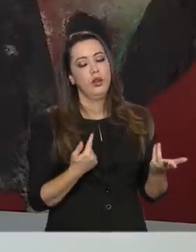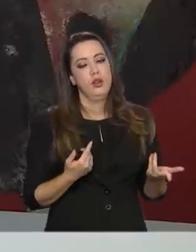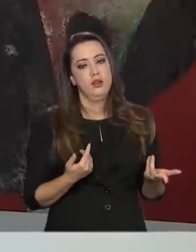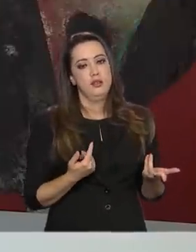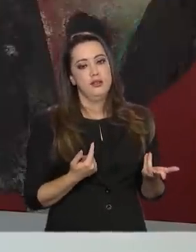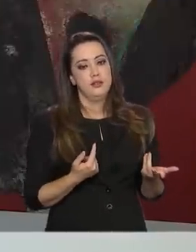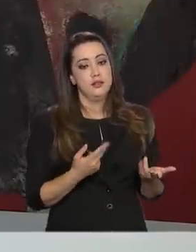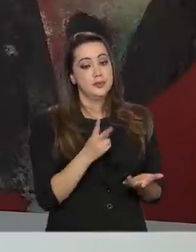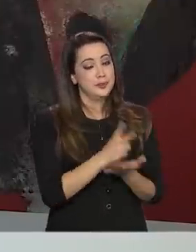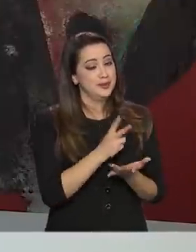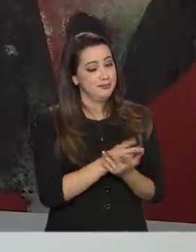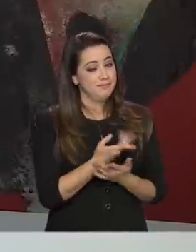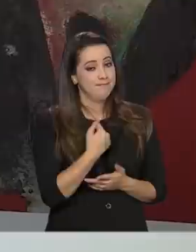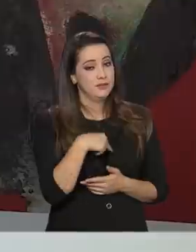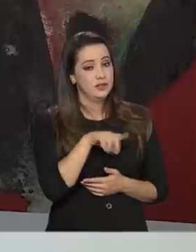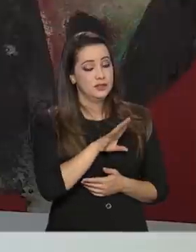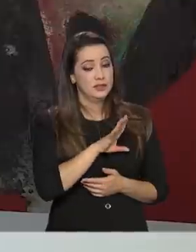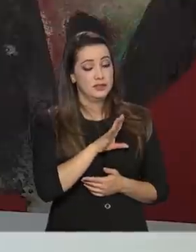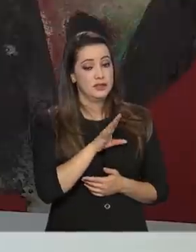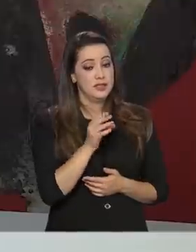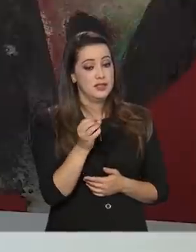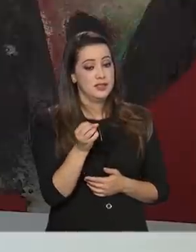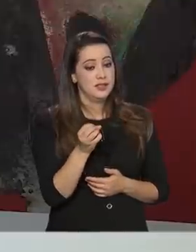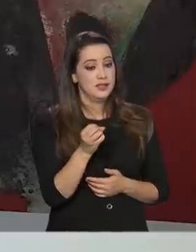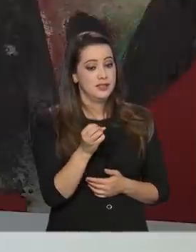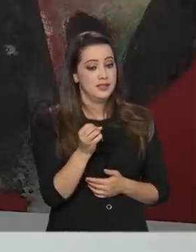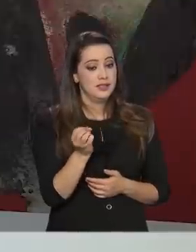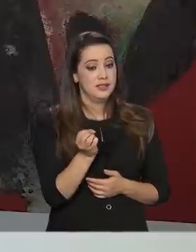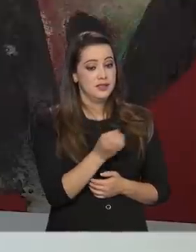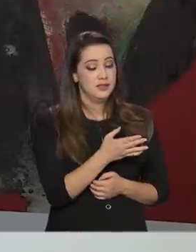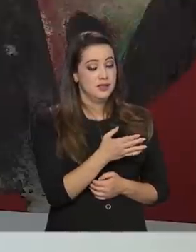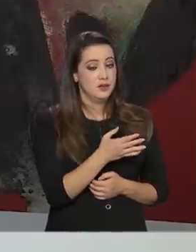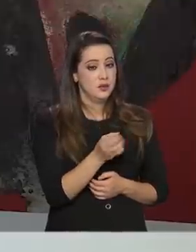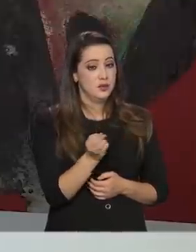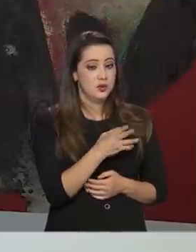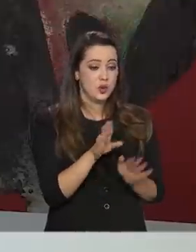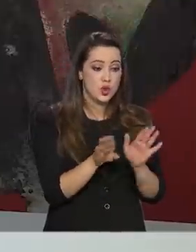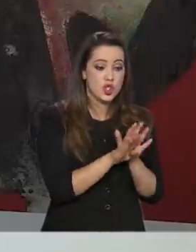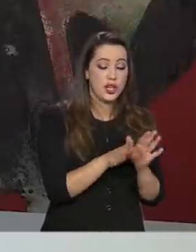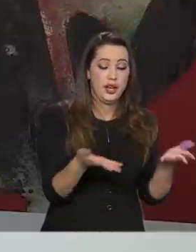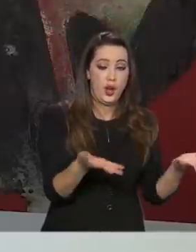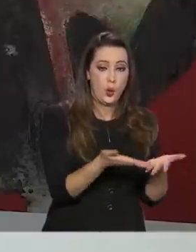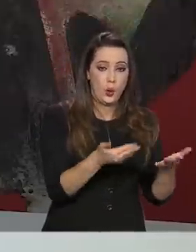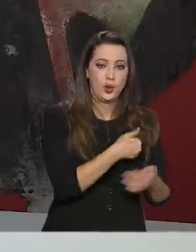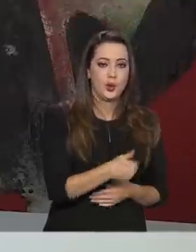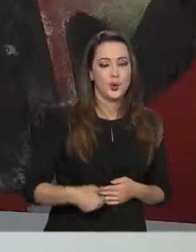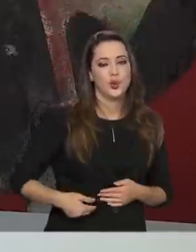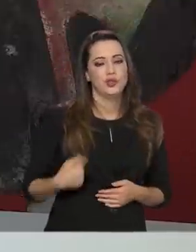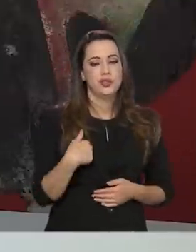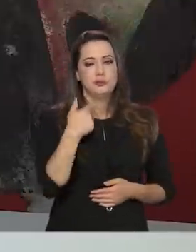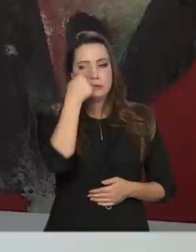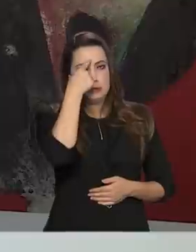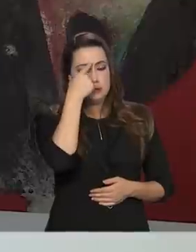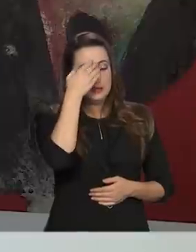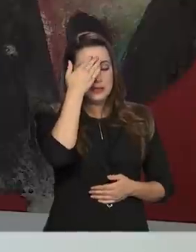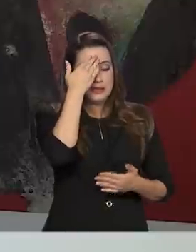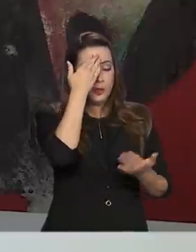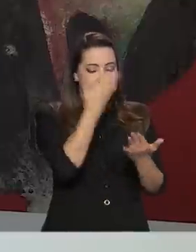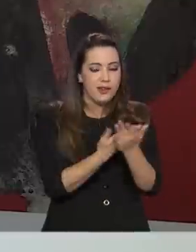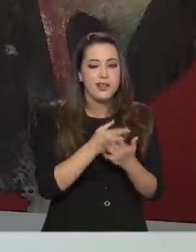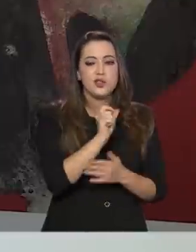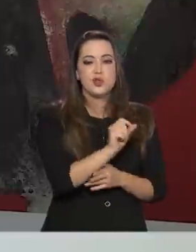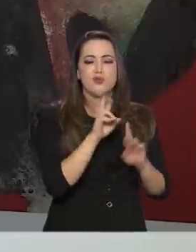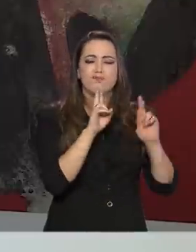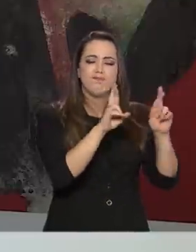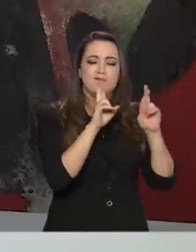Ainda com o recém-chegado ao governo, eu tenho ainda uma esperança de que